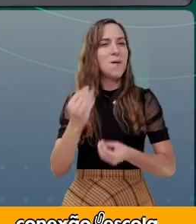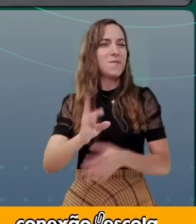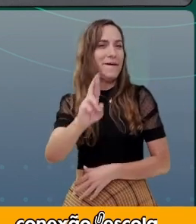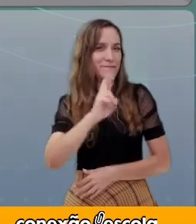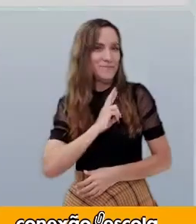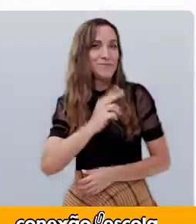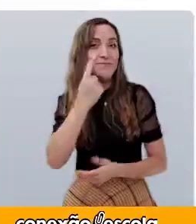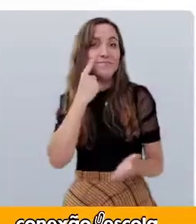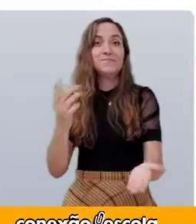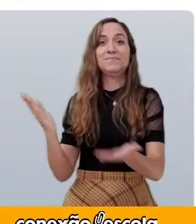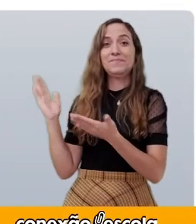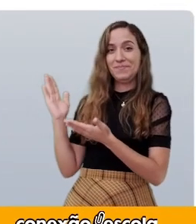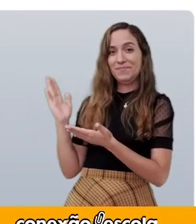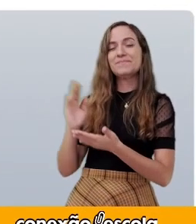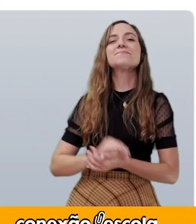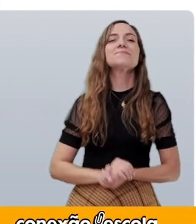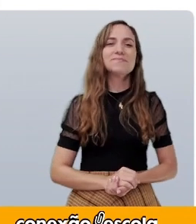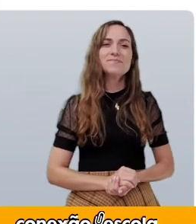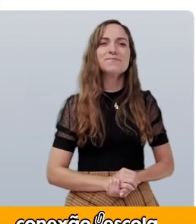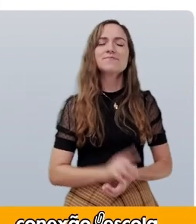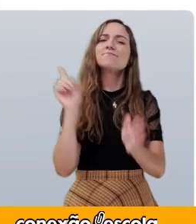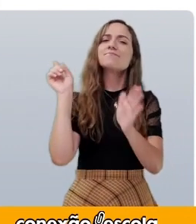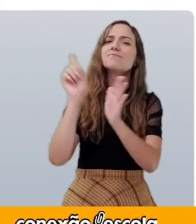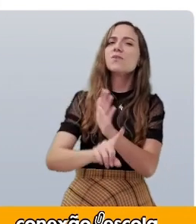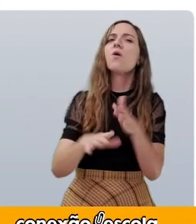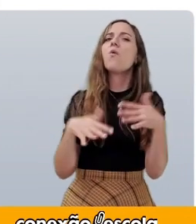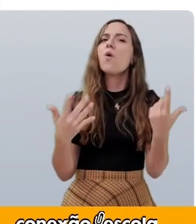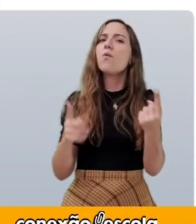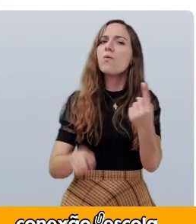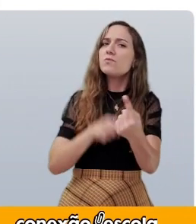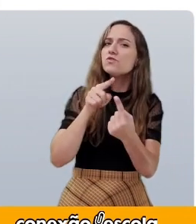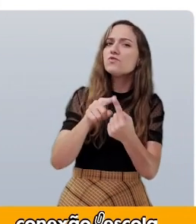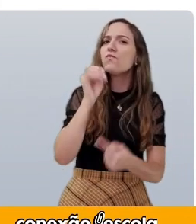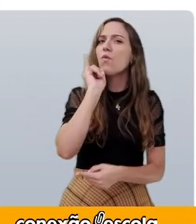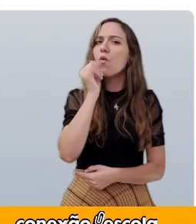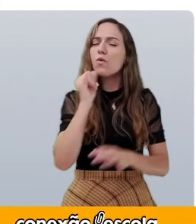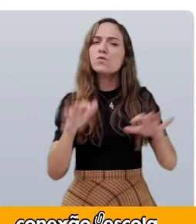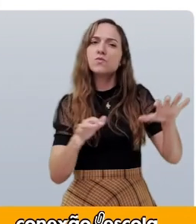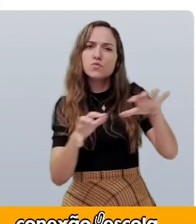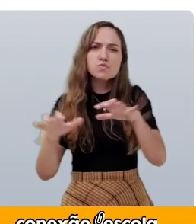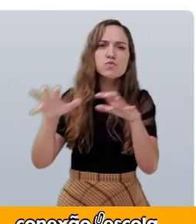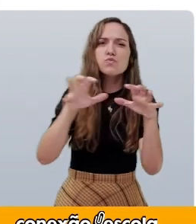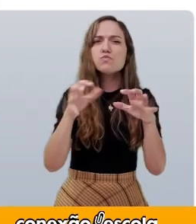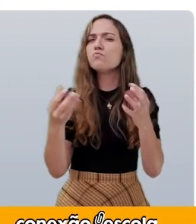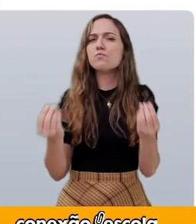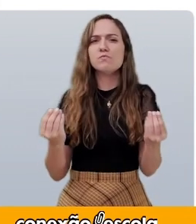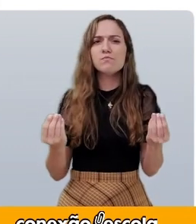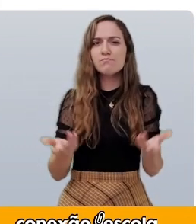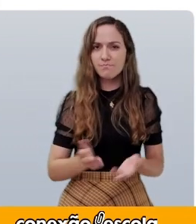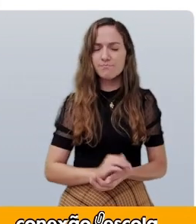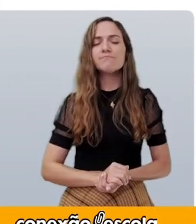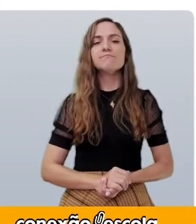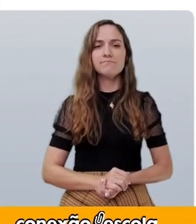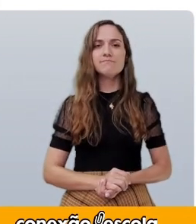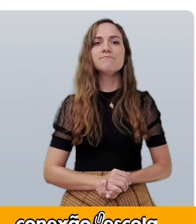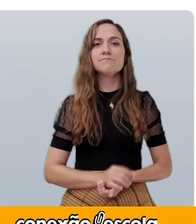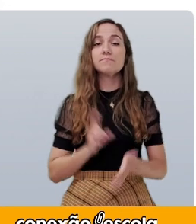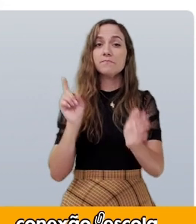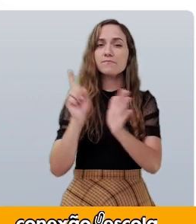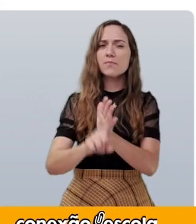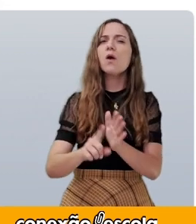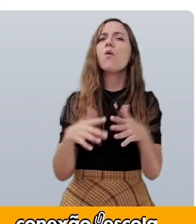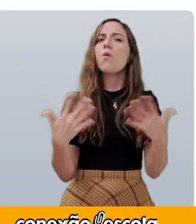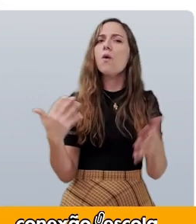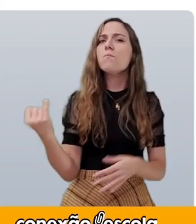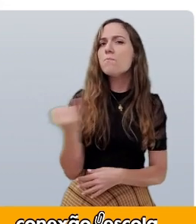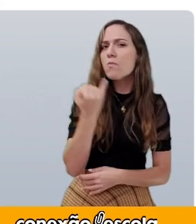Veja só. Qual é a finalidade dos contos de assombração? Qual